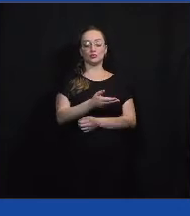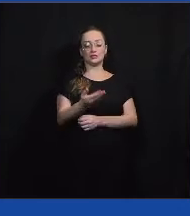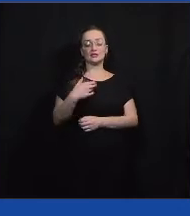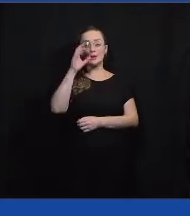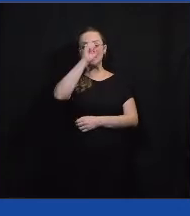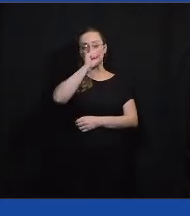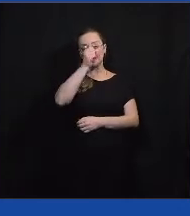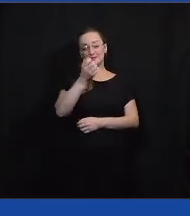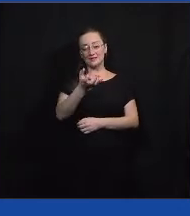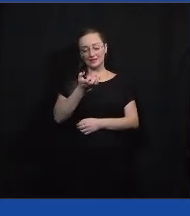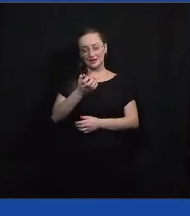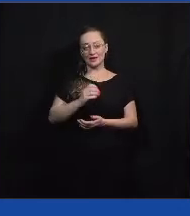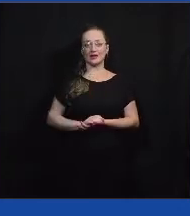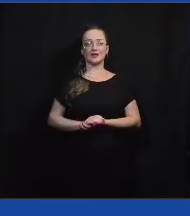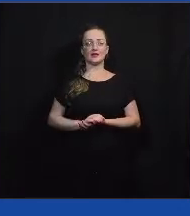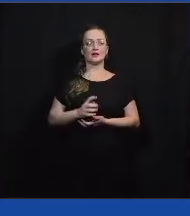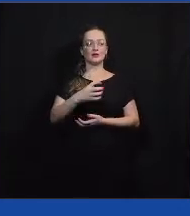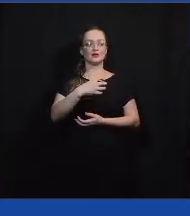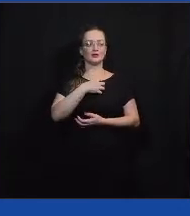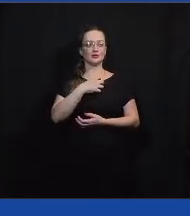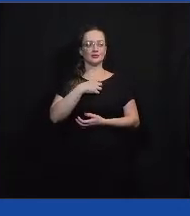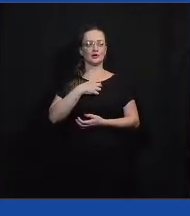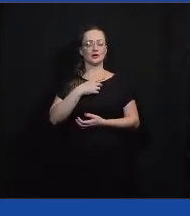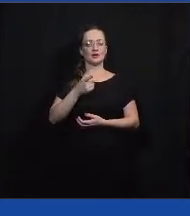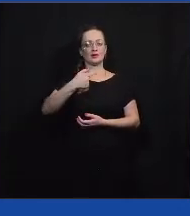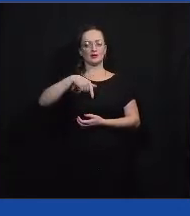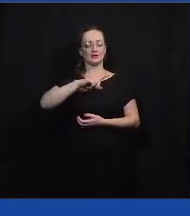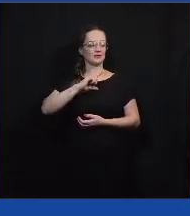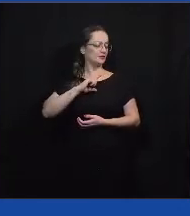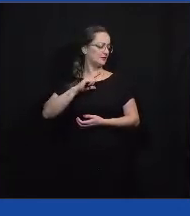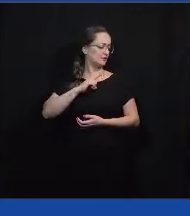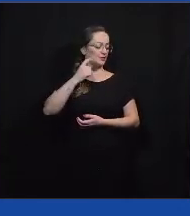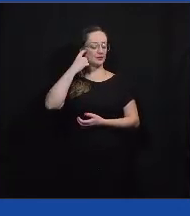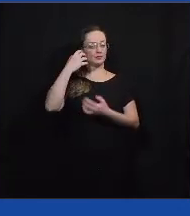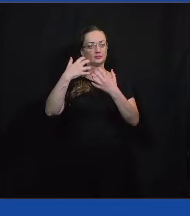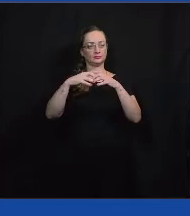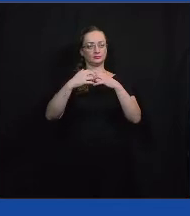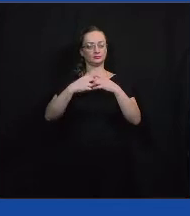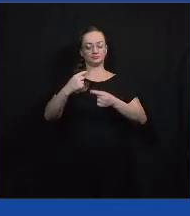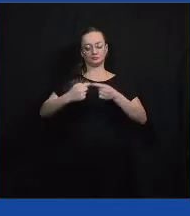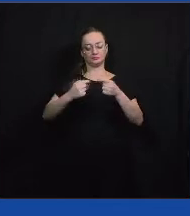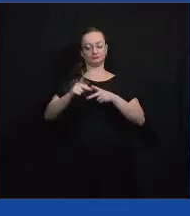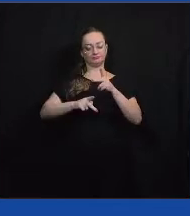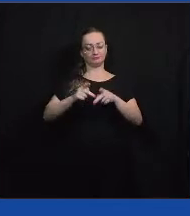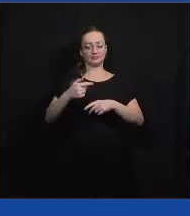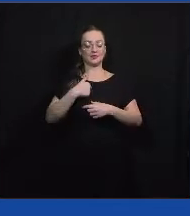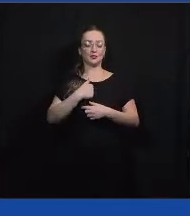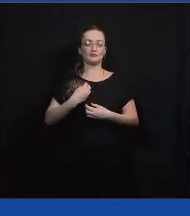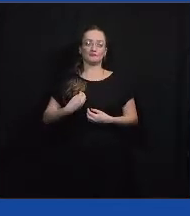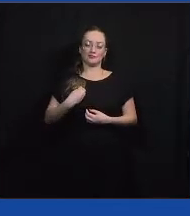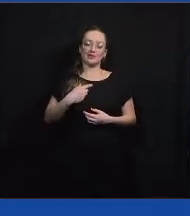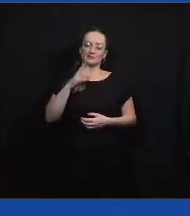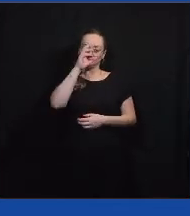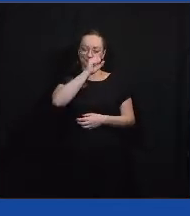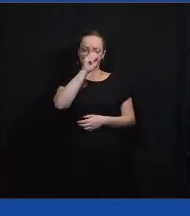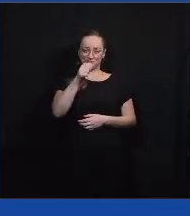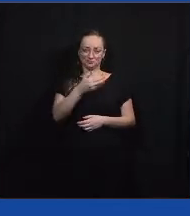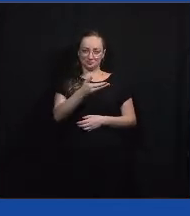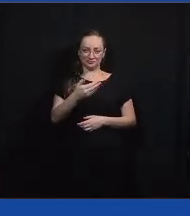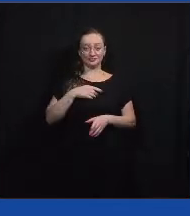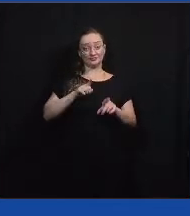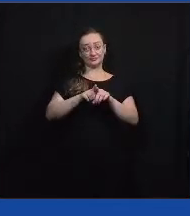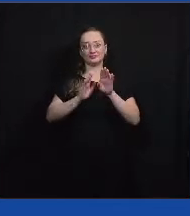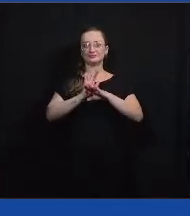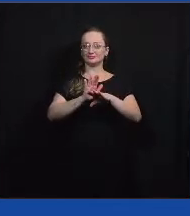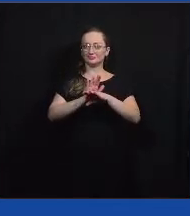essa forma que vocês têm de pensar políticas públicas. Estou aqui para aprender e, claro, contribuir dentro